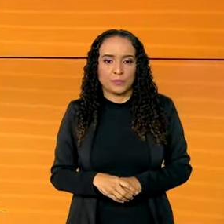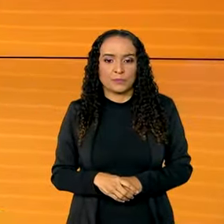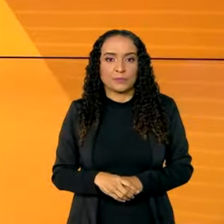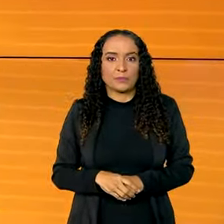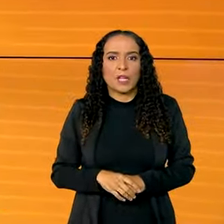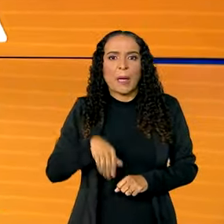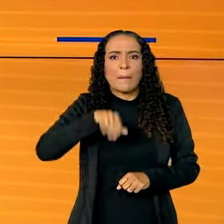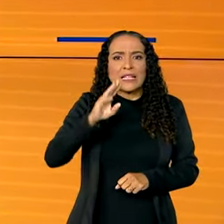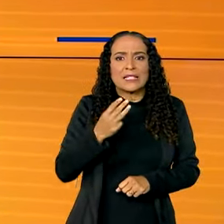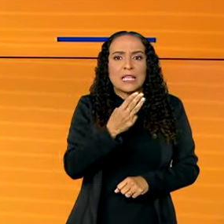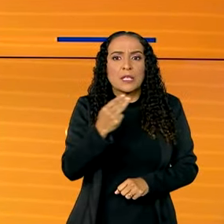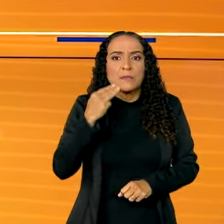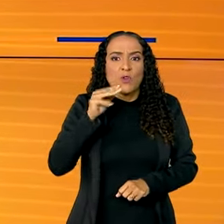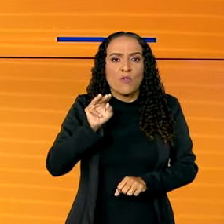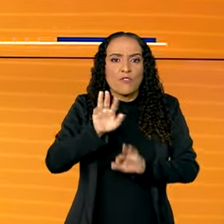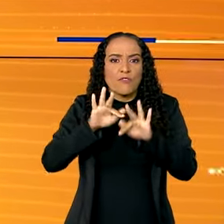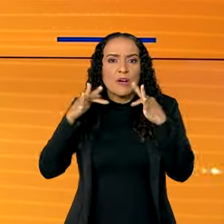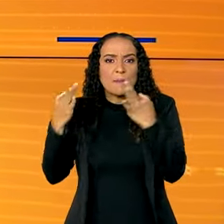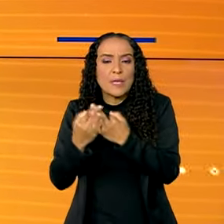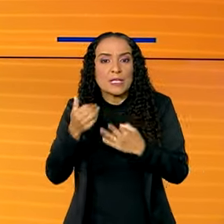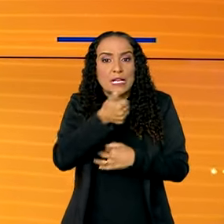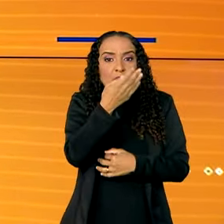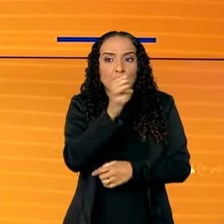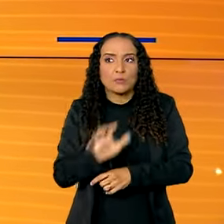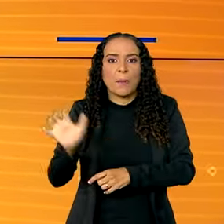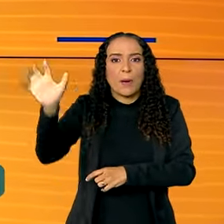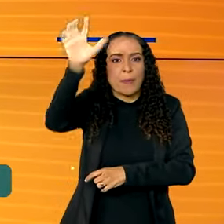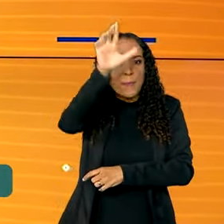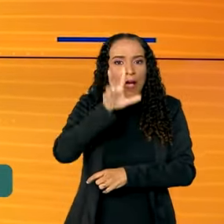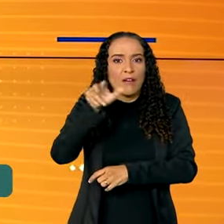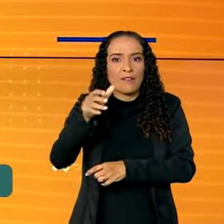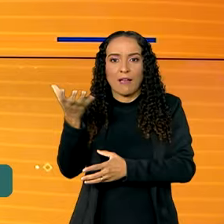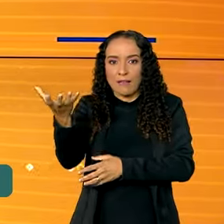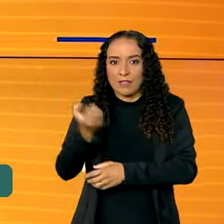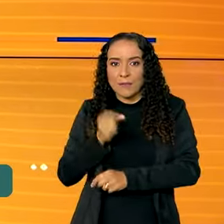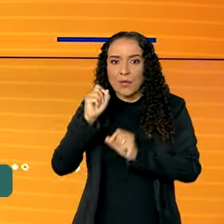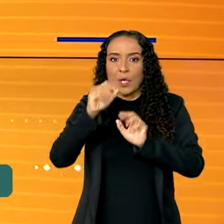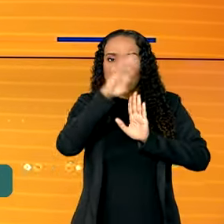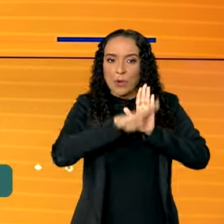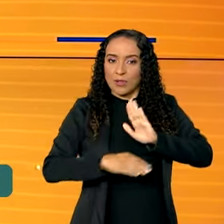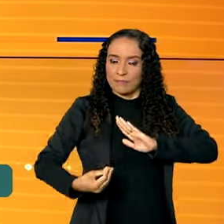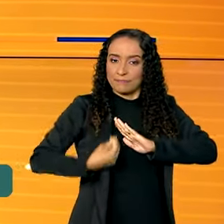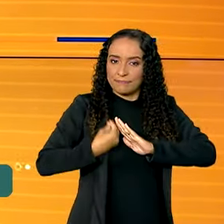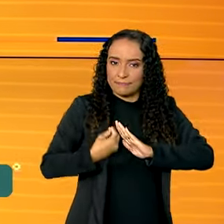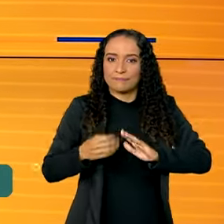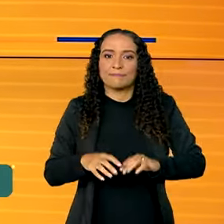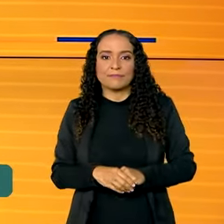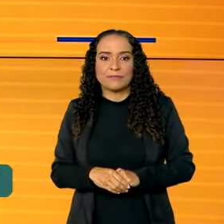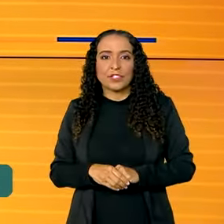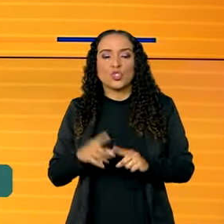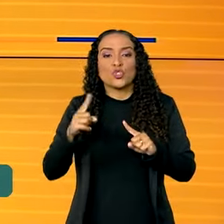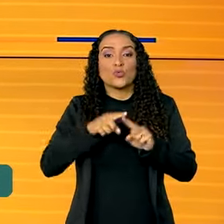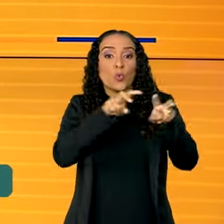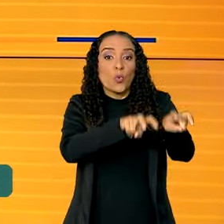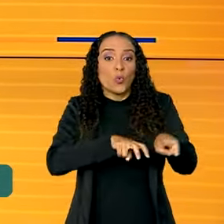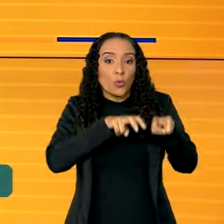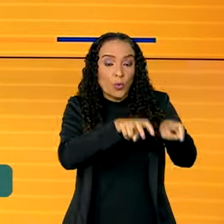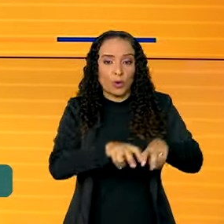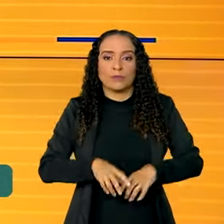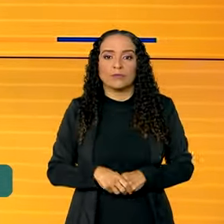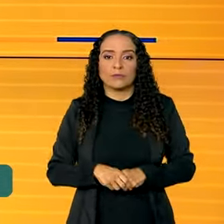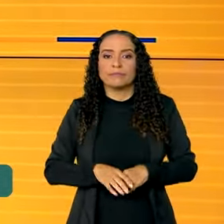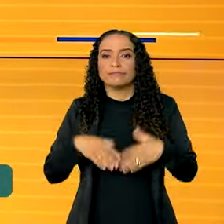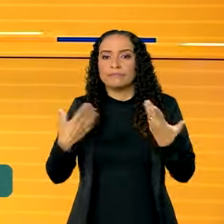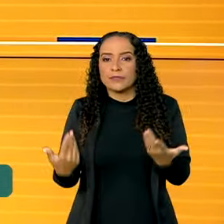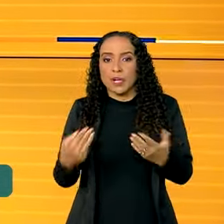Mais de 3 mil famílias de 14 estados serão beneficiadas pelo programa Minha Casa Minha Vida, modalidade rural.